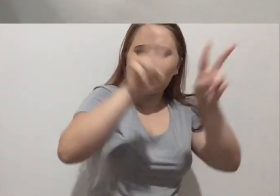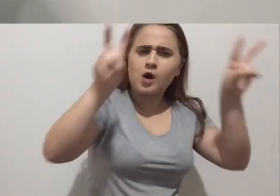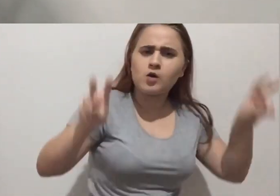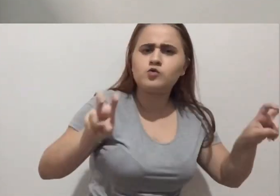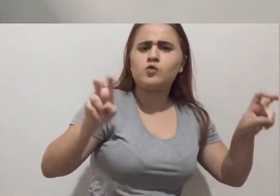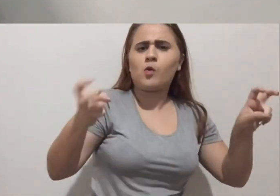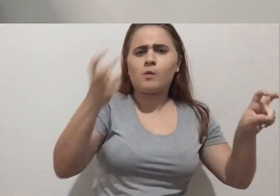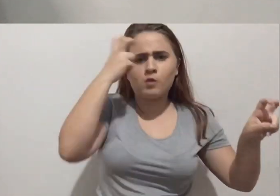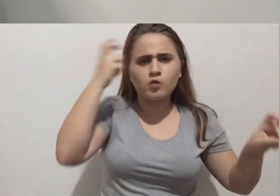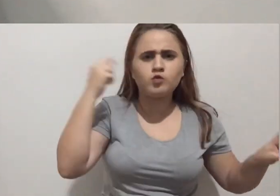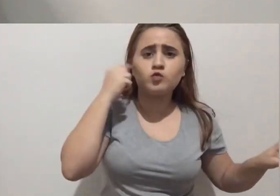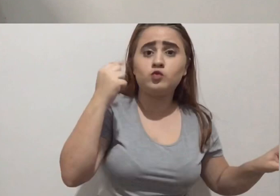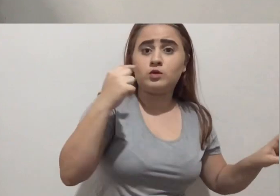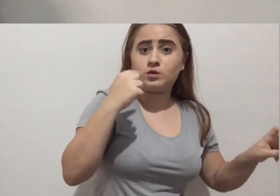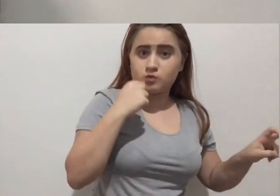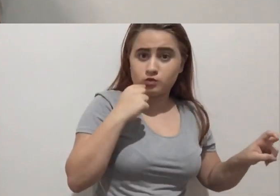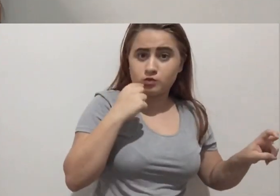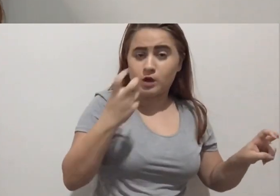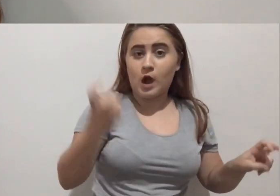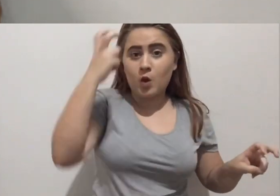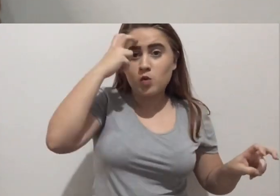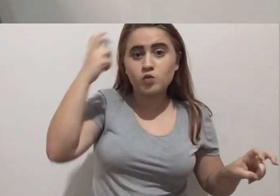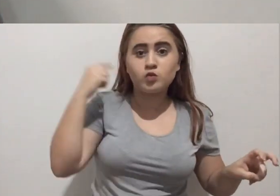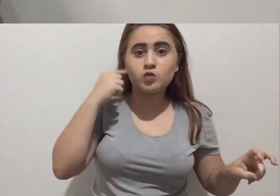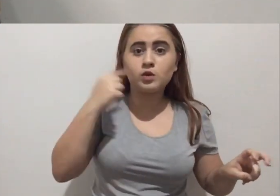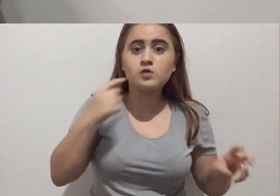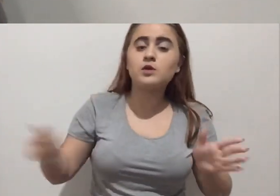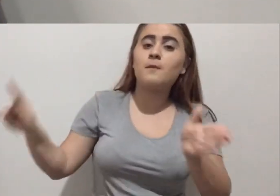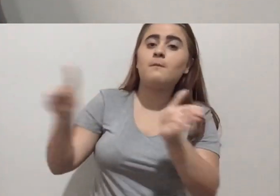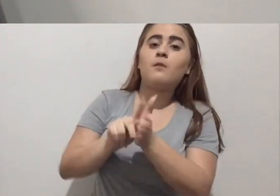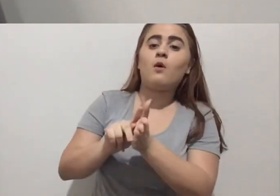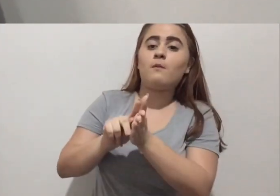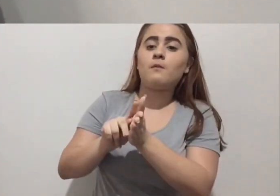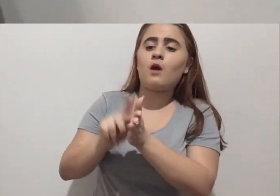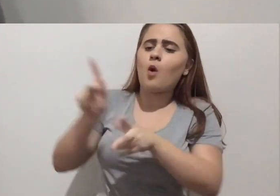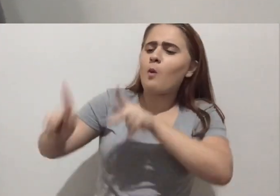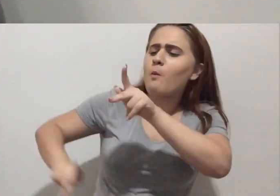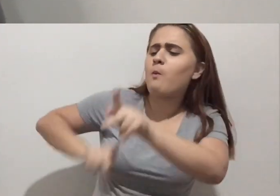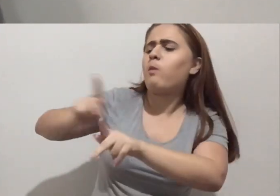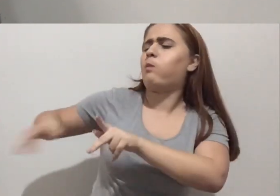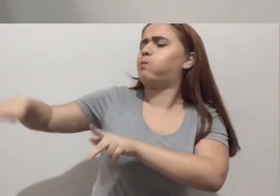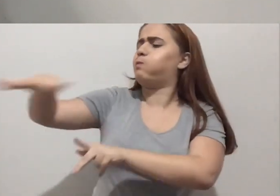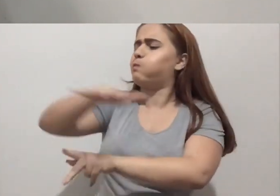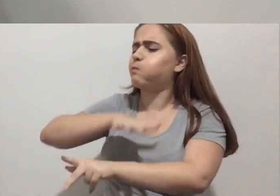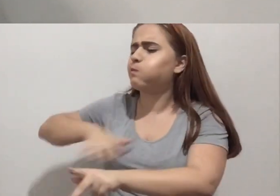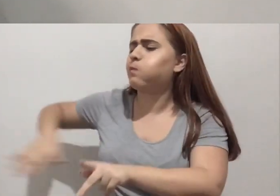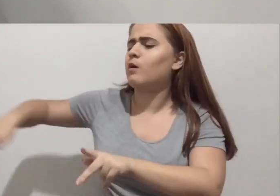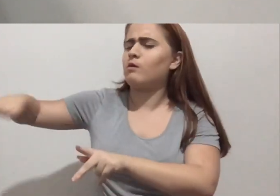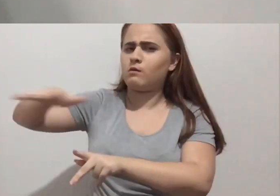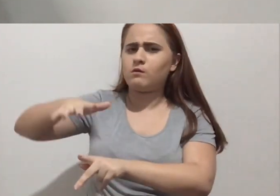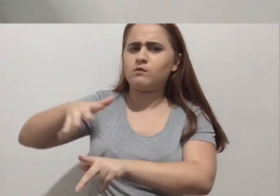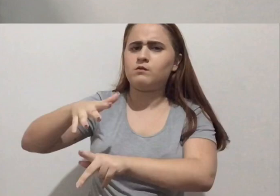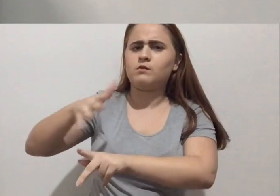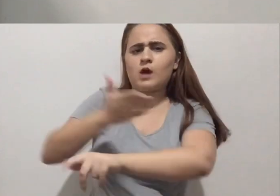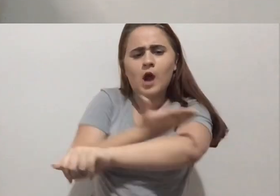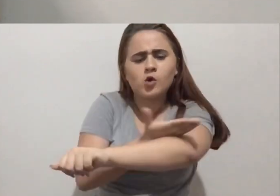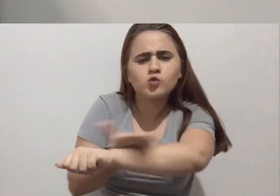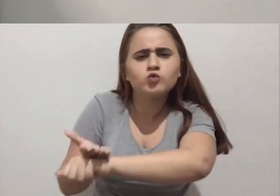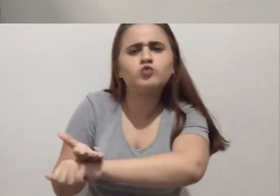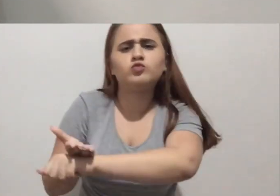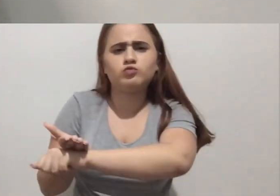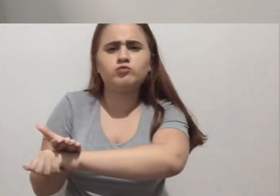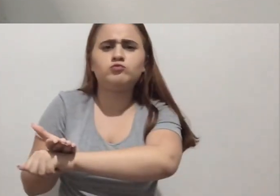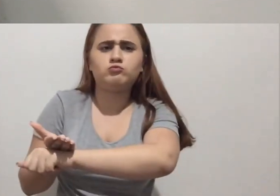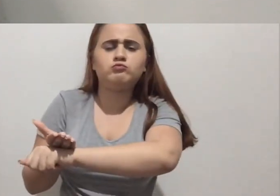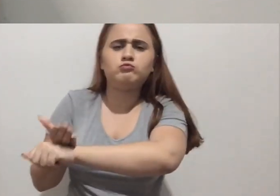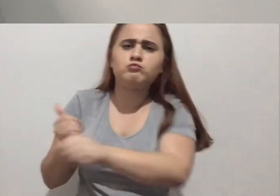cultura é algo próprio de um povo que segue costumes e tem muitos surdos